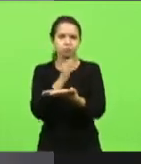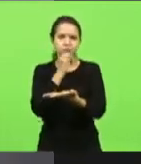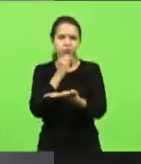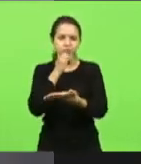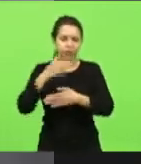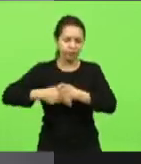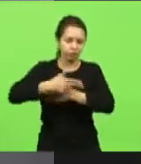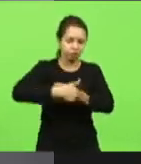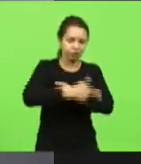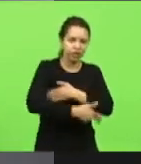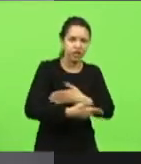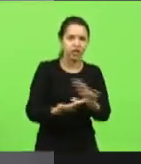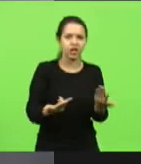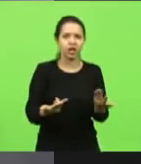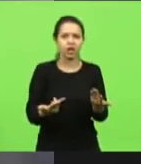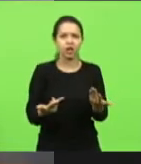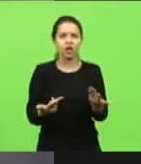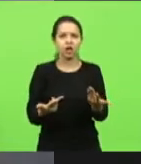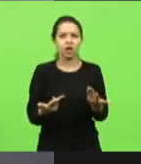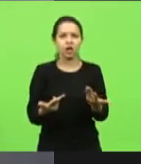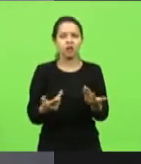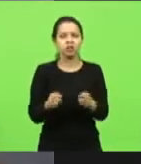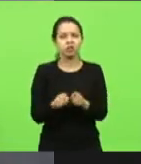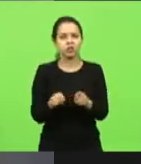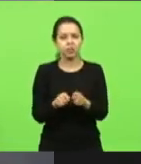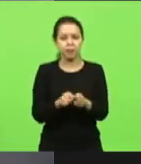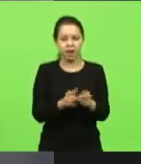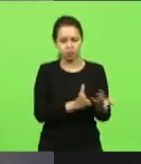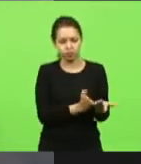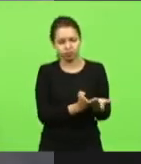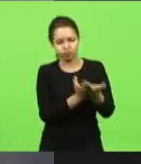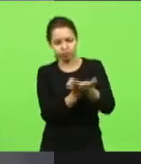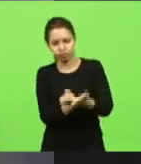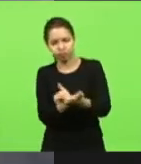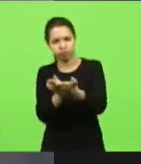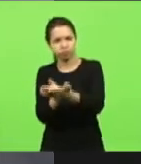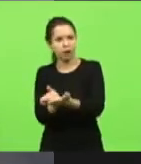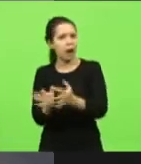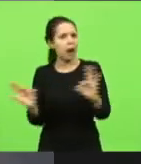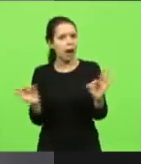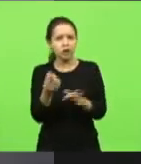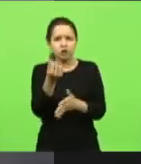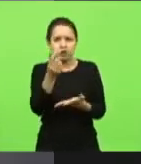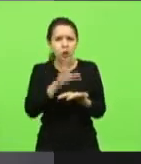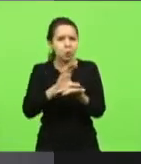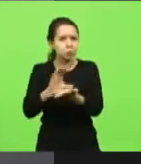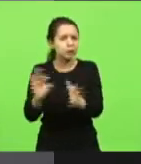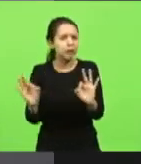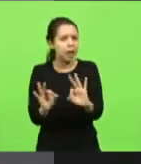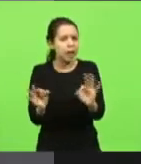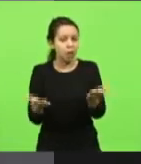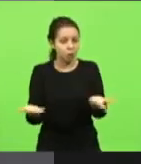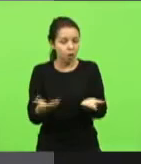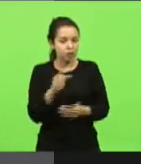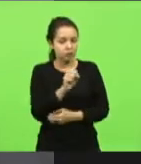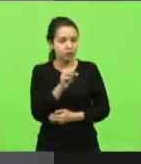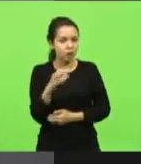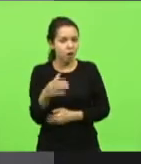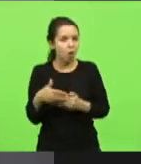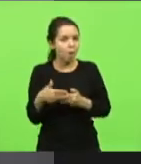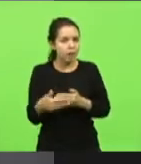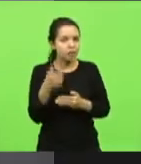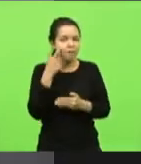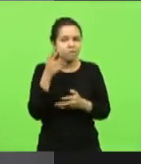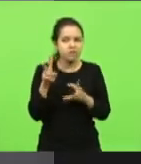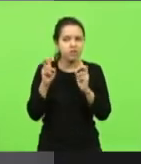em hidrovias e Santa Catarina começa a pagar eu vi aí o governo federal agora liberando